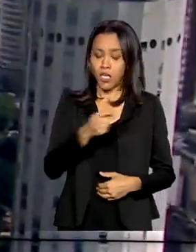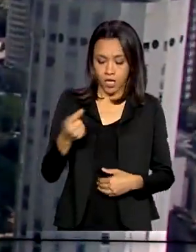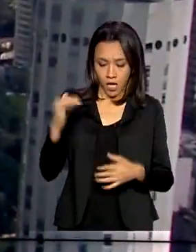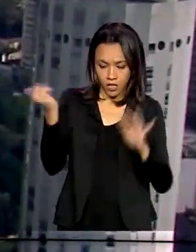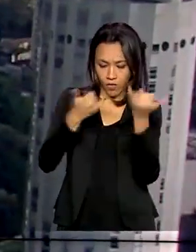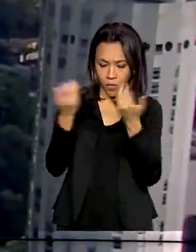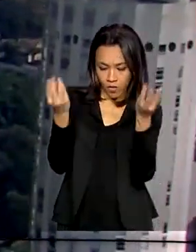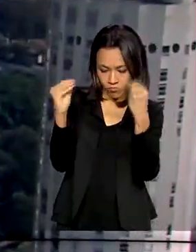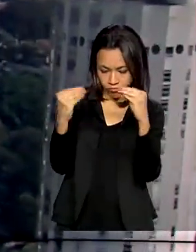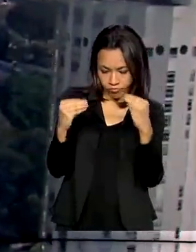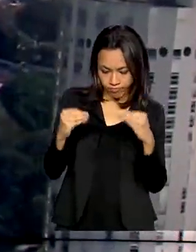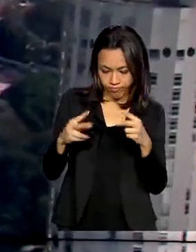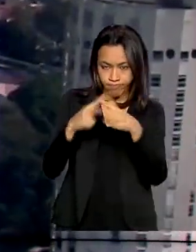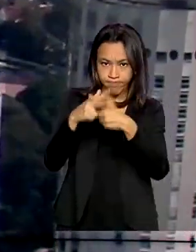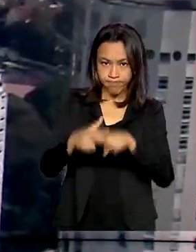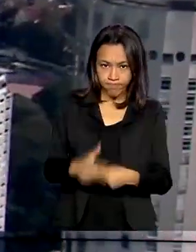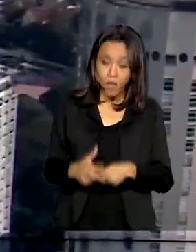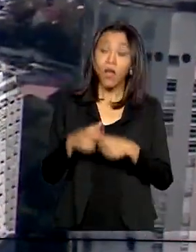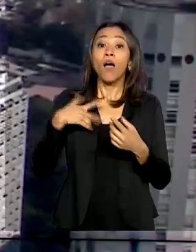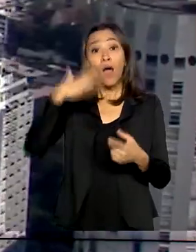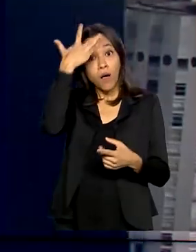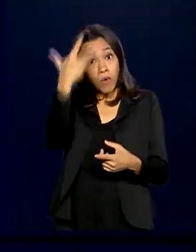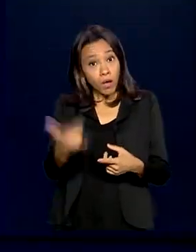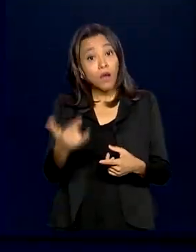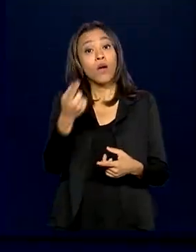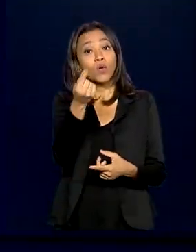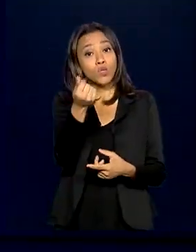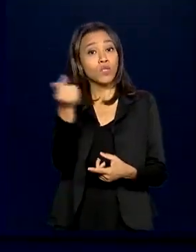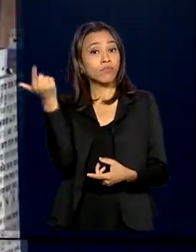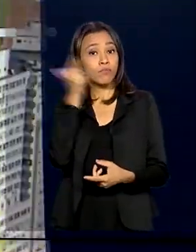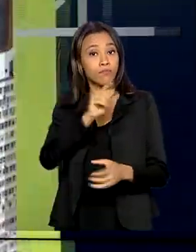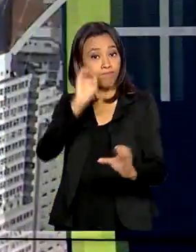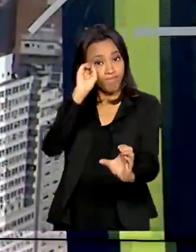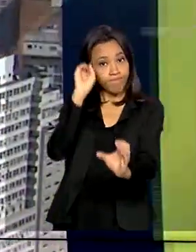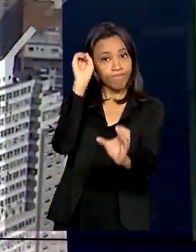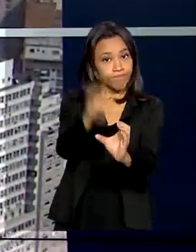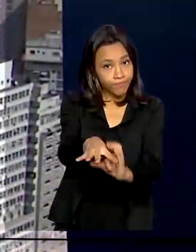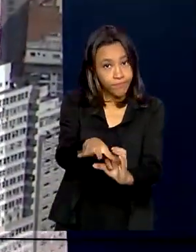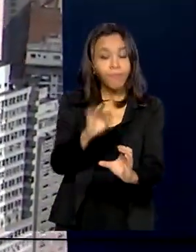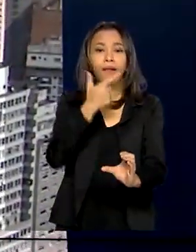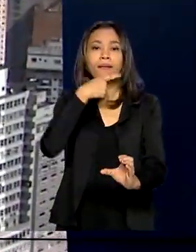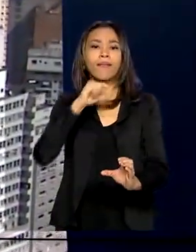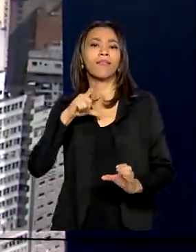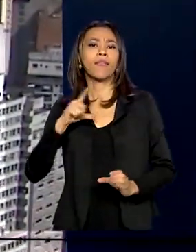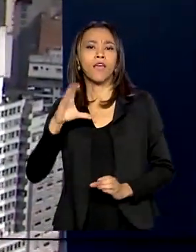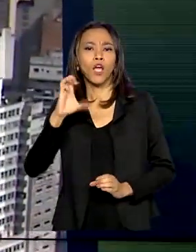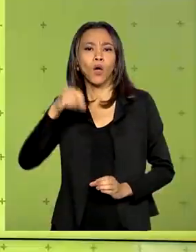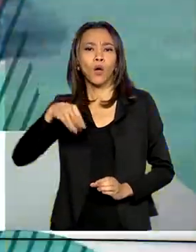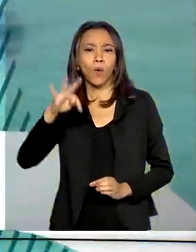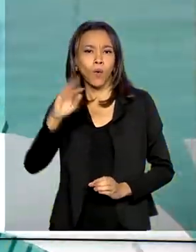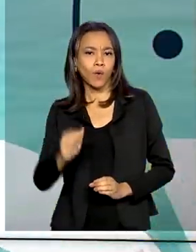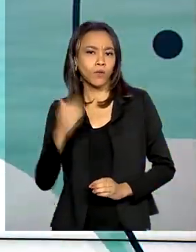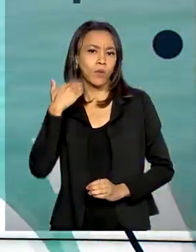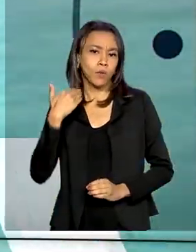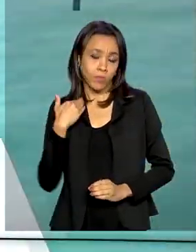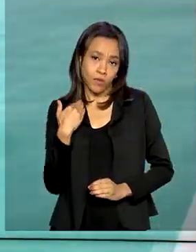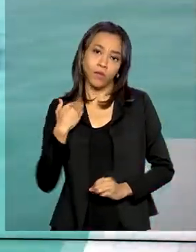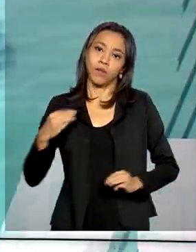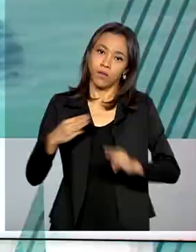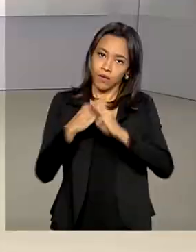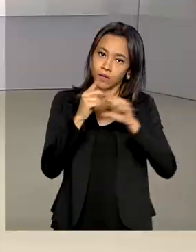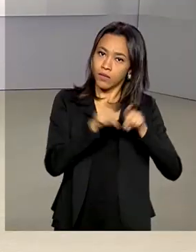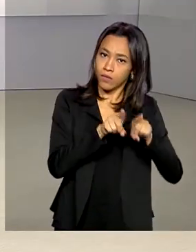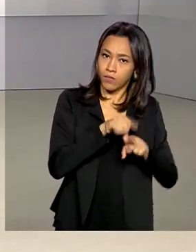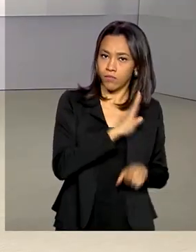pagamento, a expectativa é que amanhã o dinheiro esteja disponível, principalmente para quem tem conta na Caixa Econômica e no Banco do Brasil.